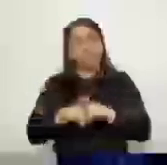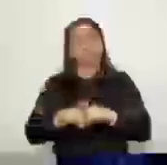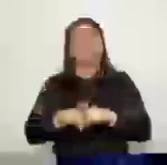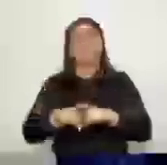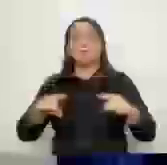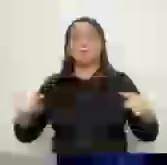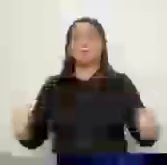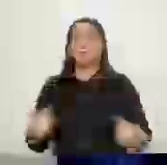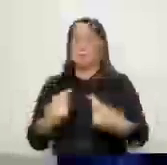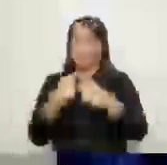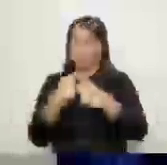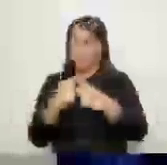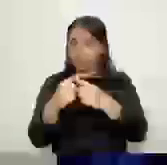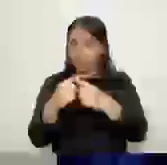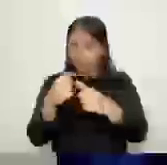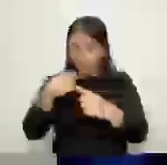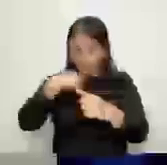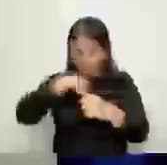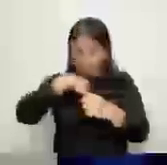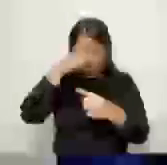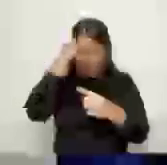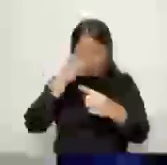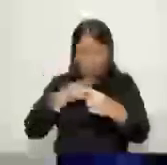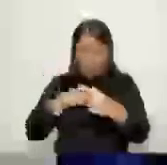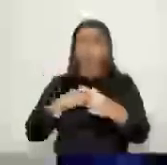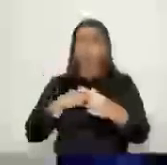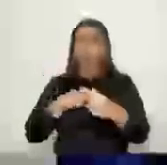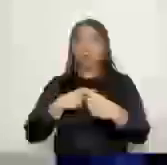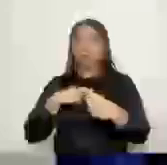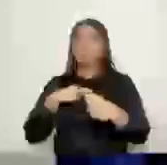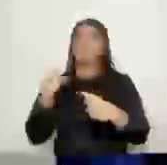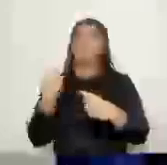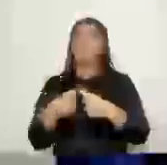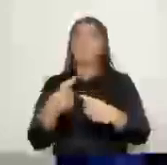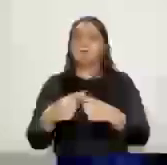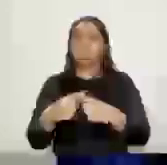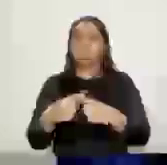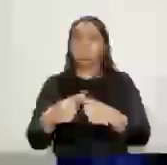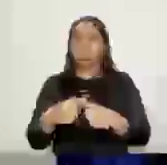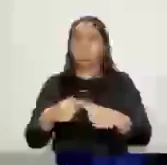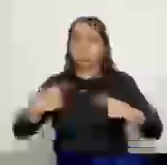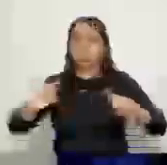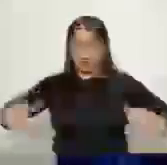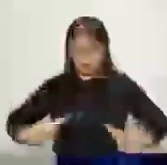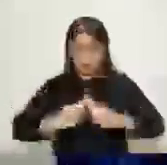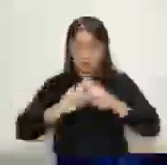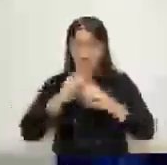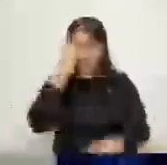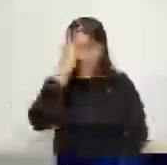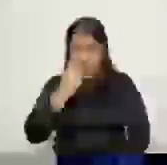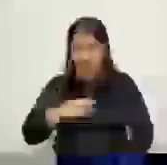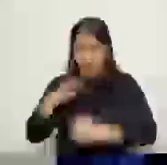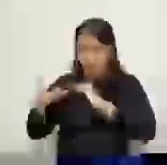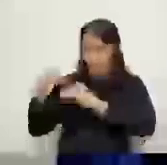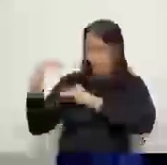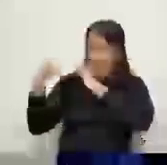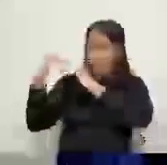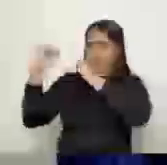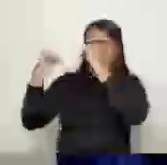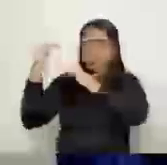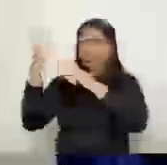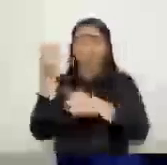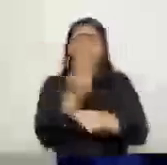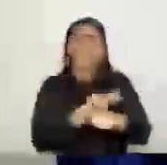importa o tempo que vocês vão levar, mas o importante é que vocês vão em busca disso. Vão em busca da